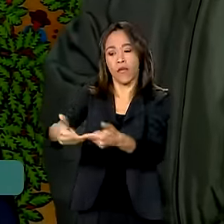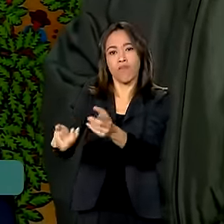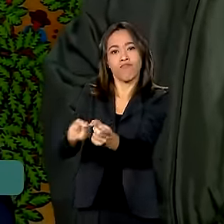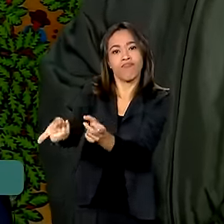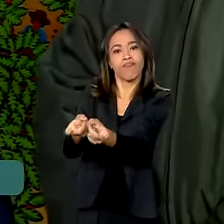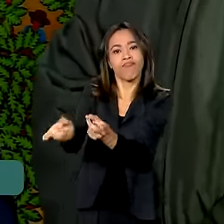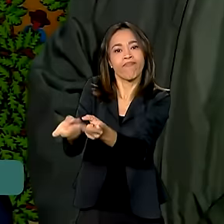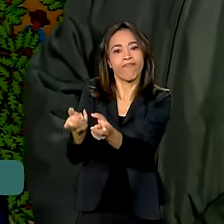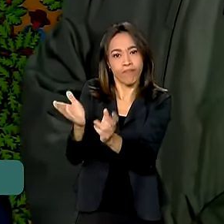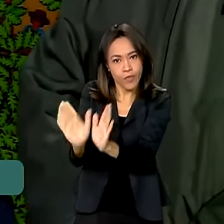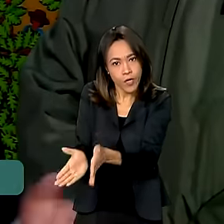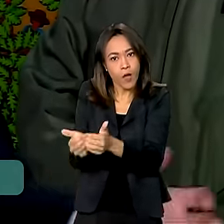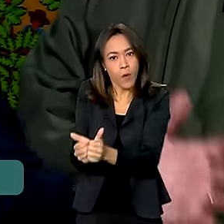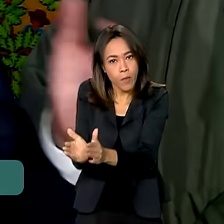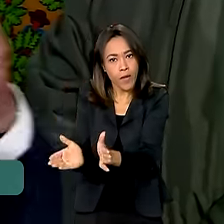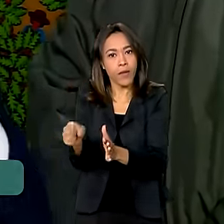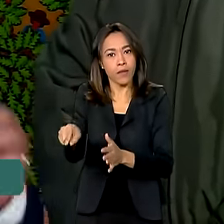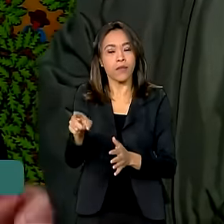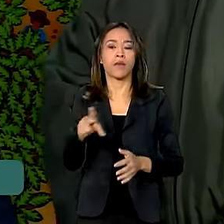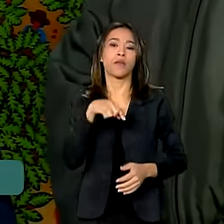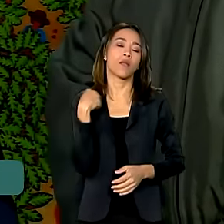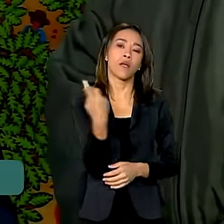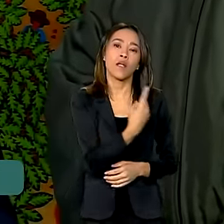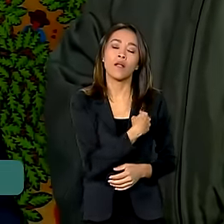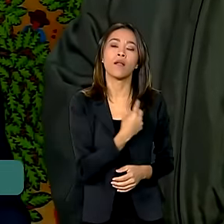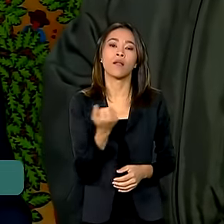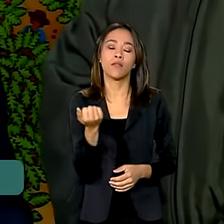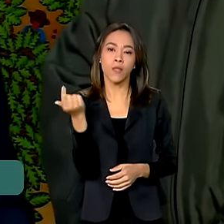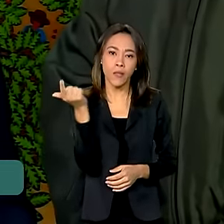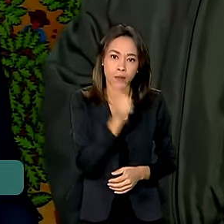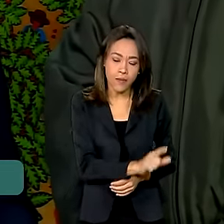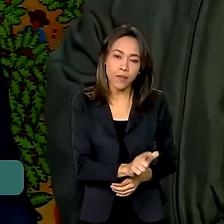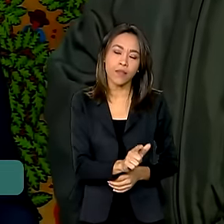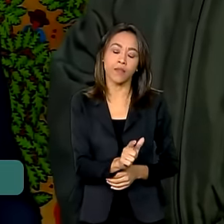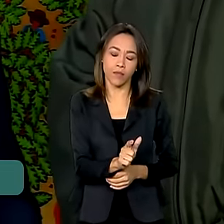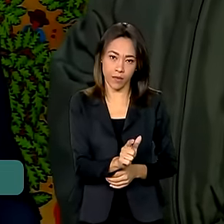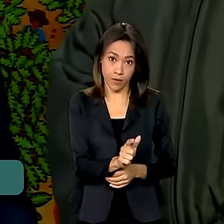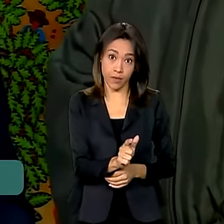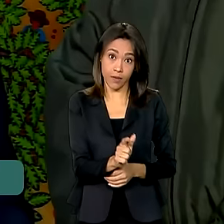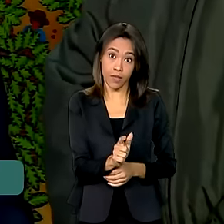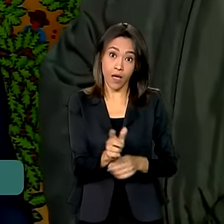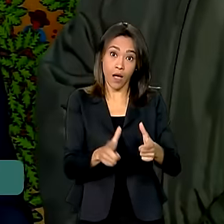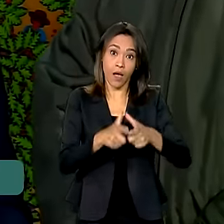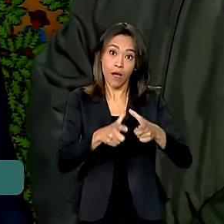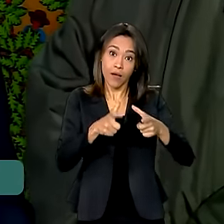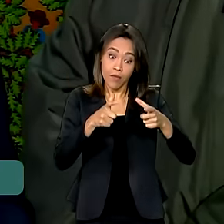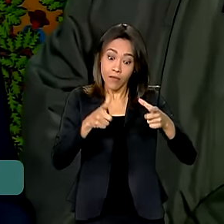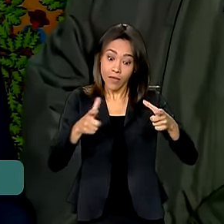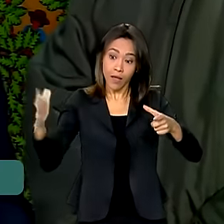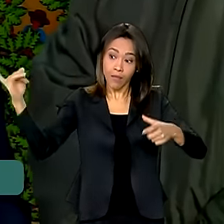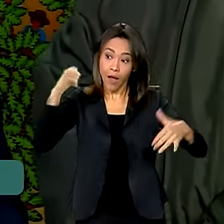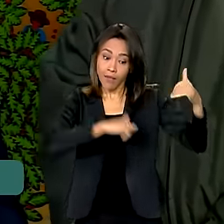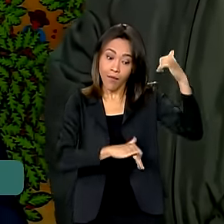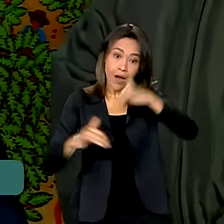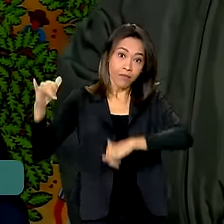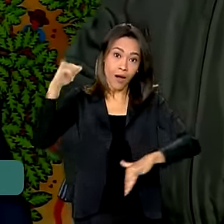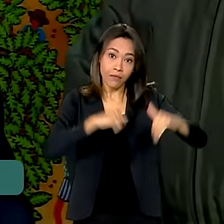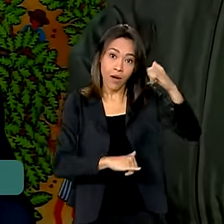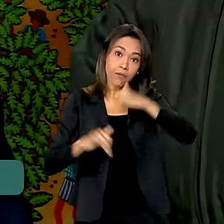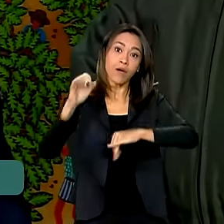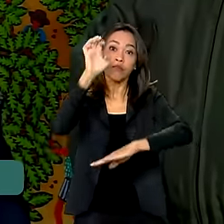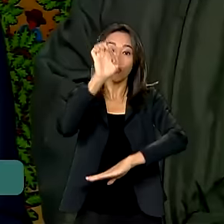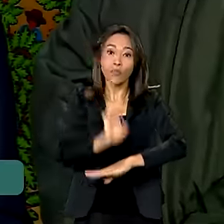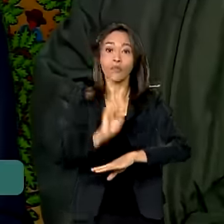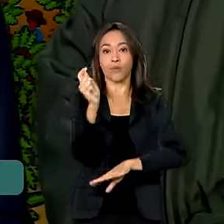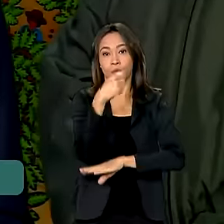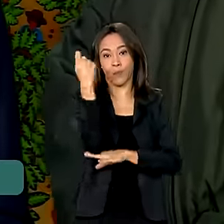passagens, para a gente poder ampliar a aviação comercial do estado do Rio Grande